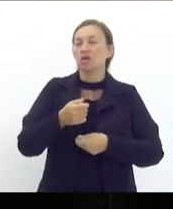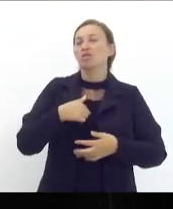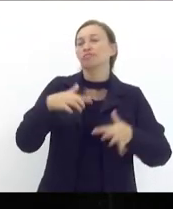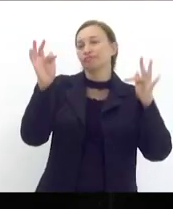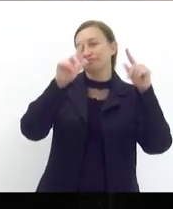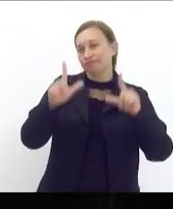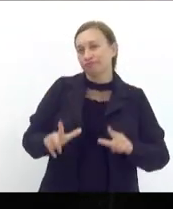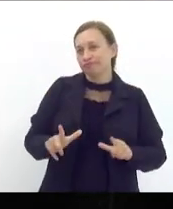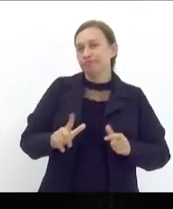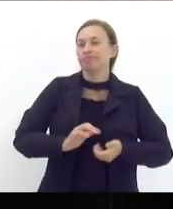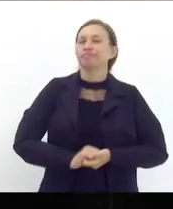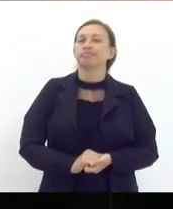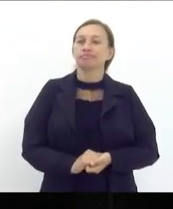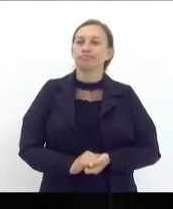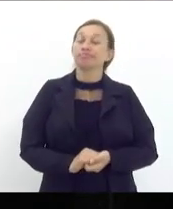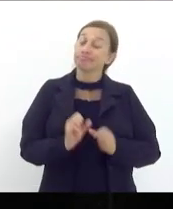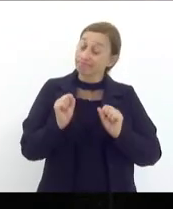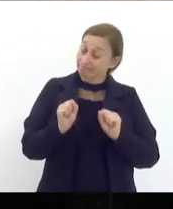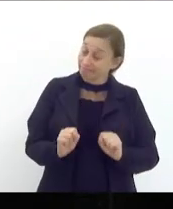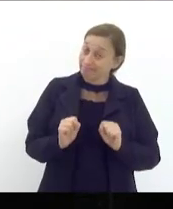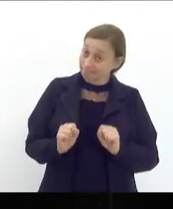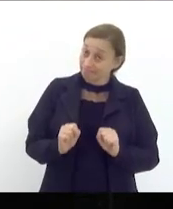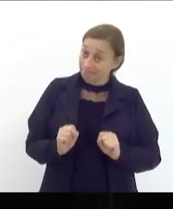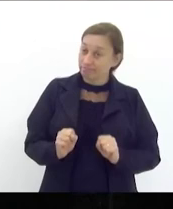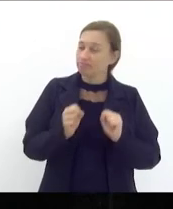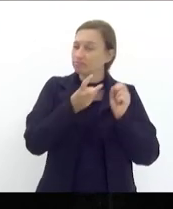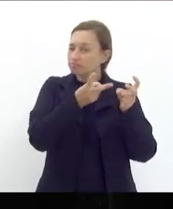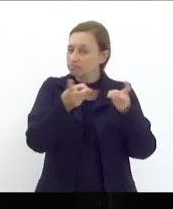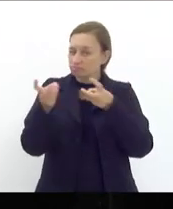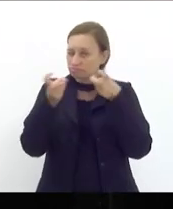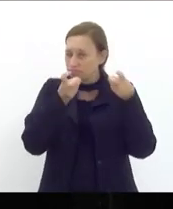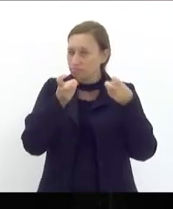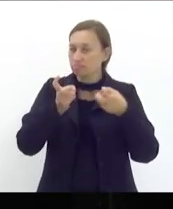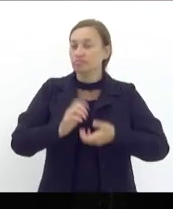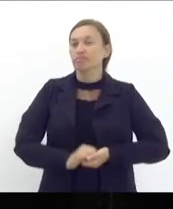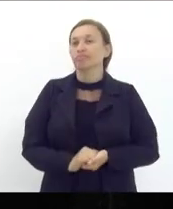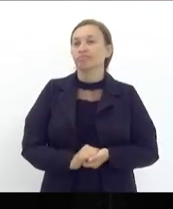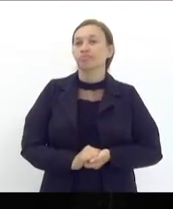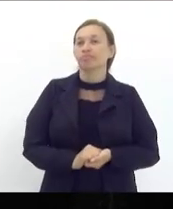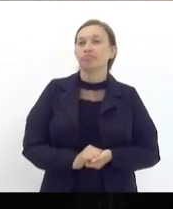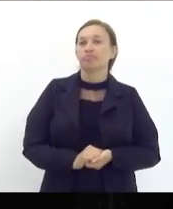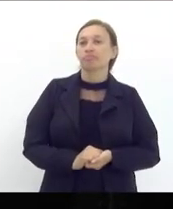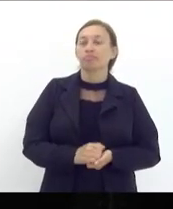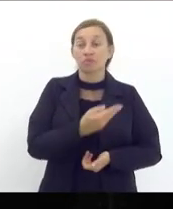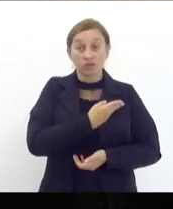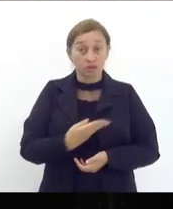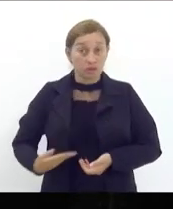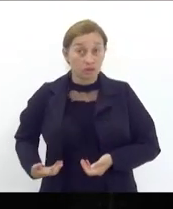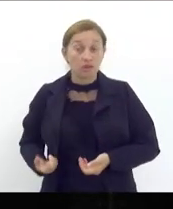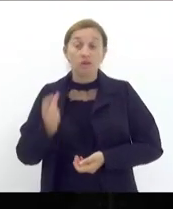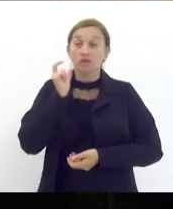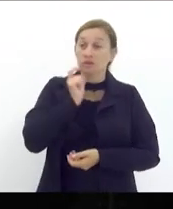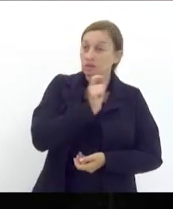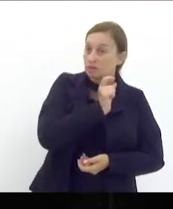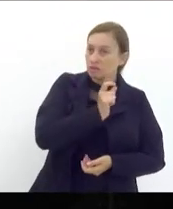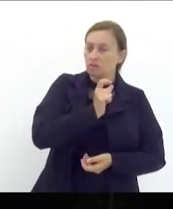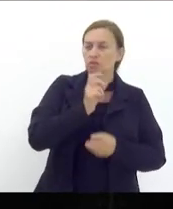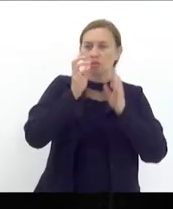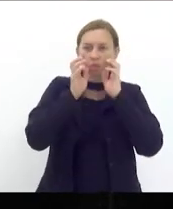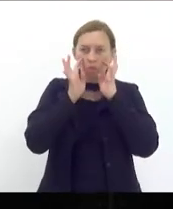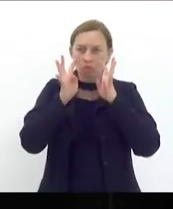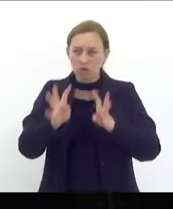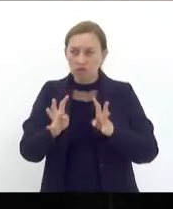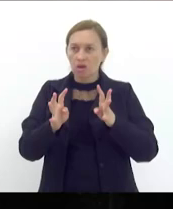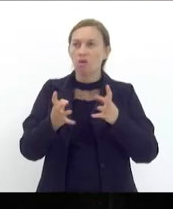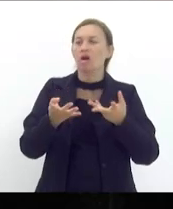satisfeita de poder observar que o governador Cláudio Castro está dando toda atenção a